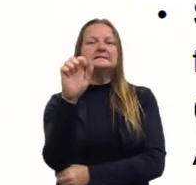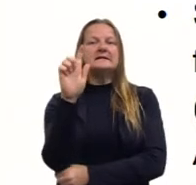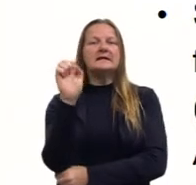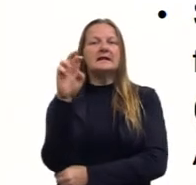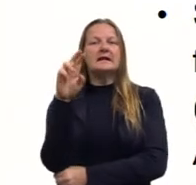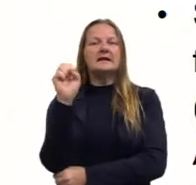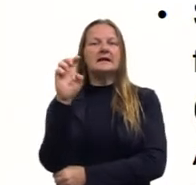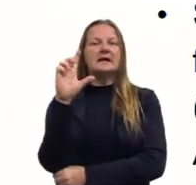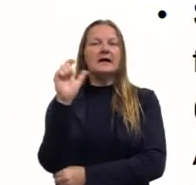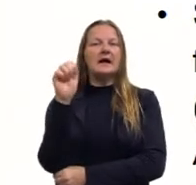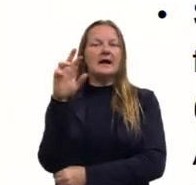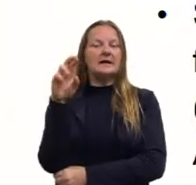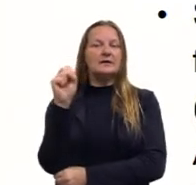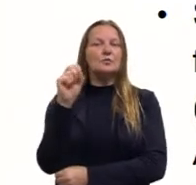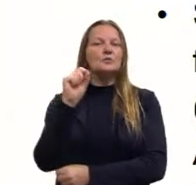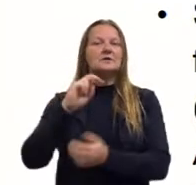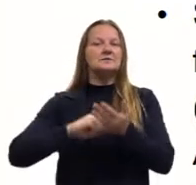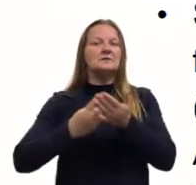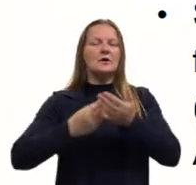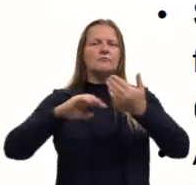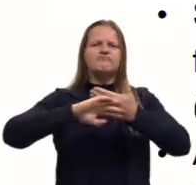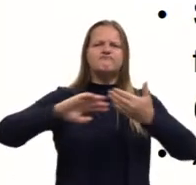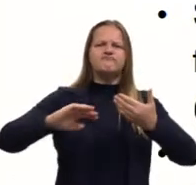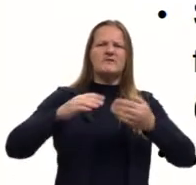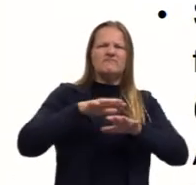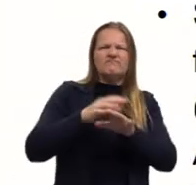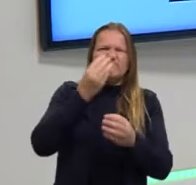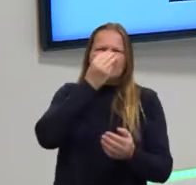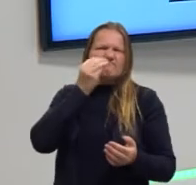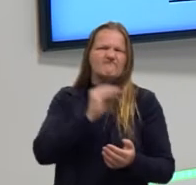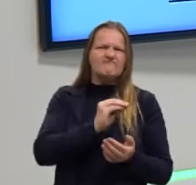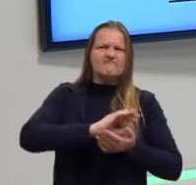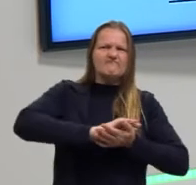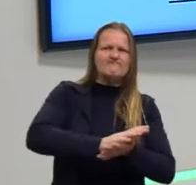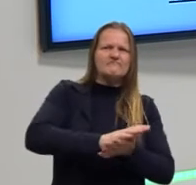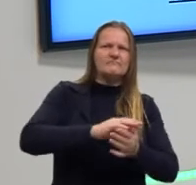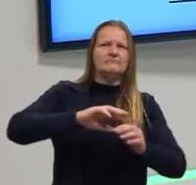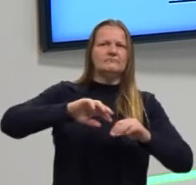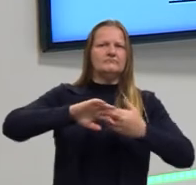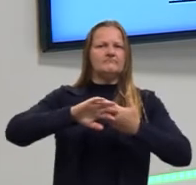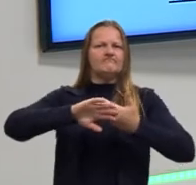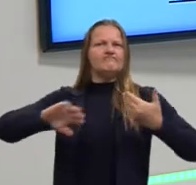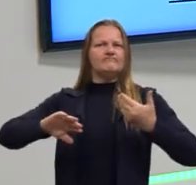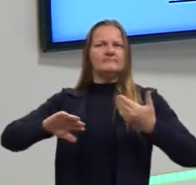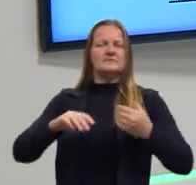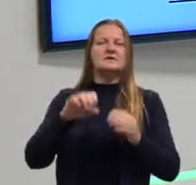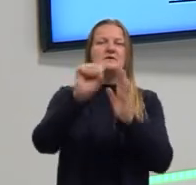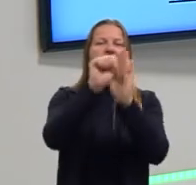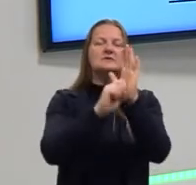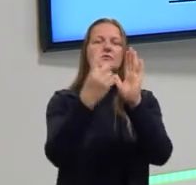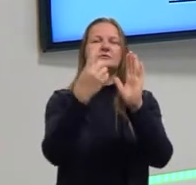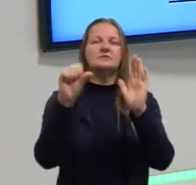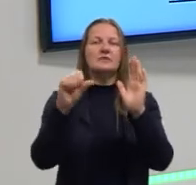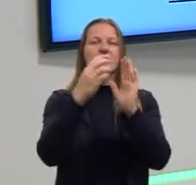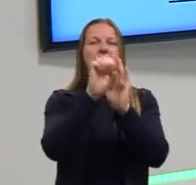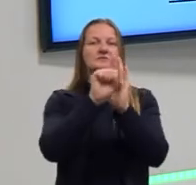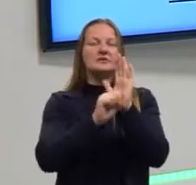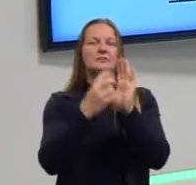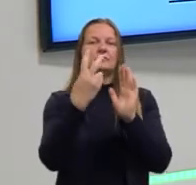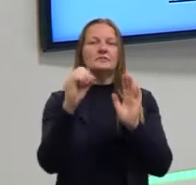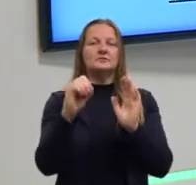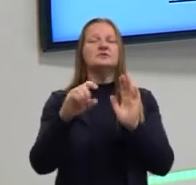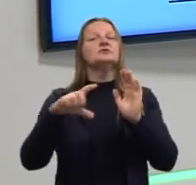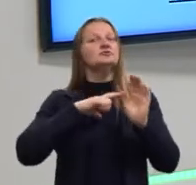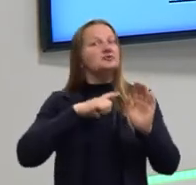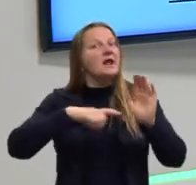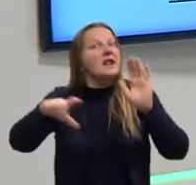separar, excluir. E a gente tem que ressaltar, então, que existiram no século XIX, no século XX, leis de